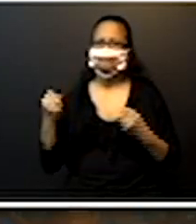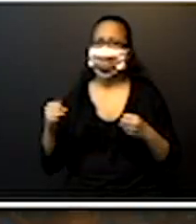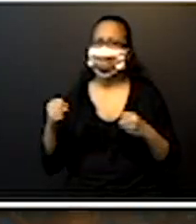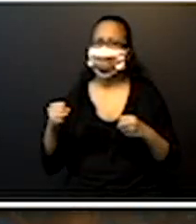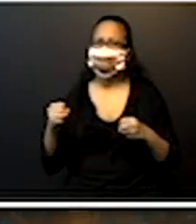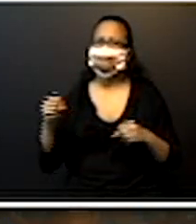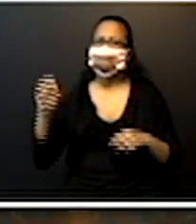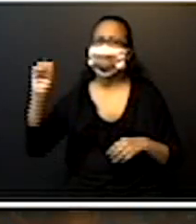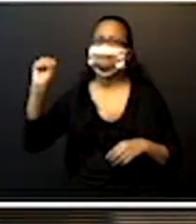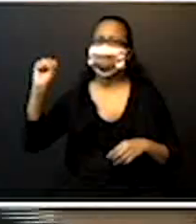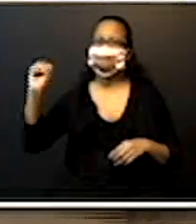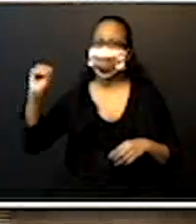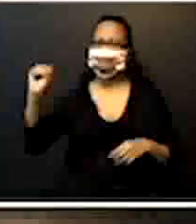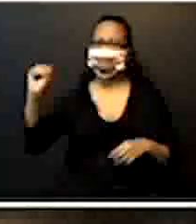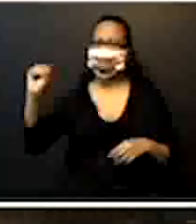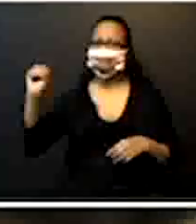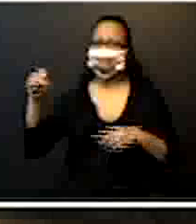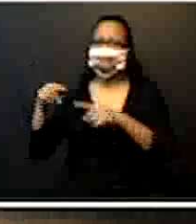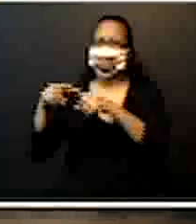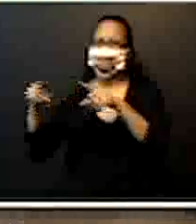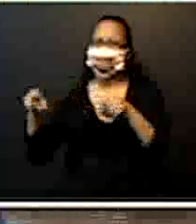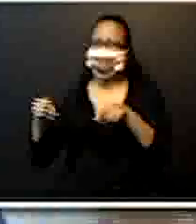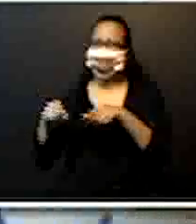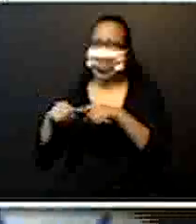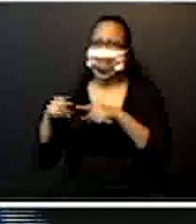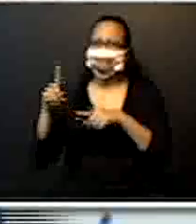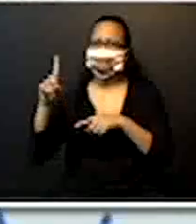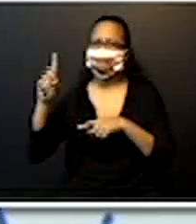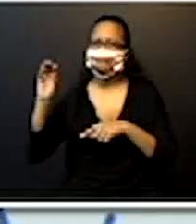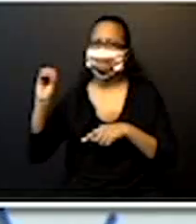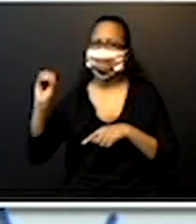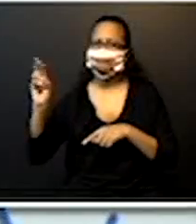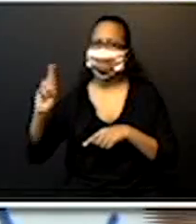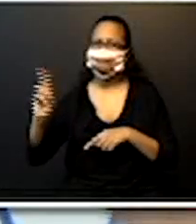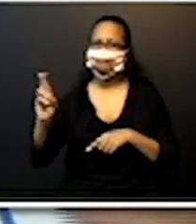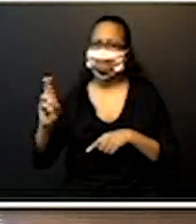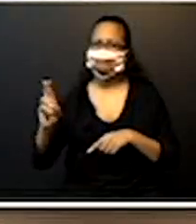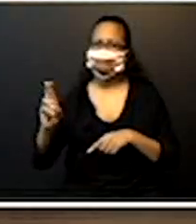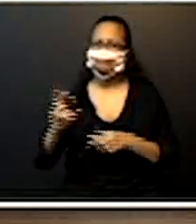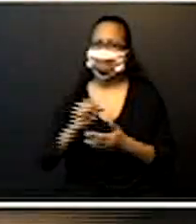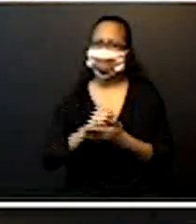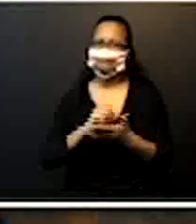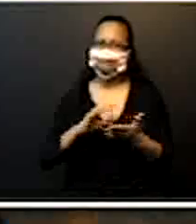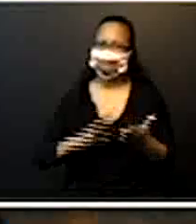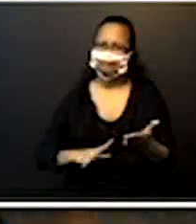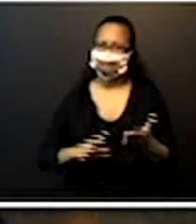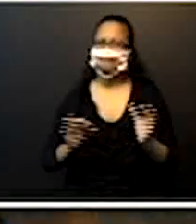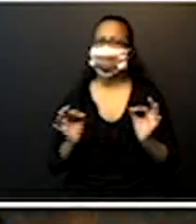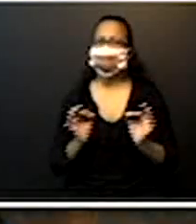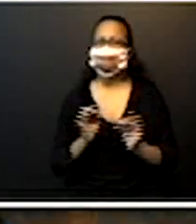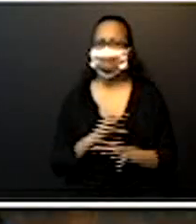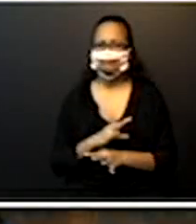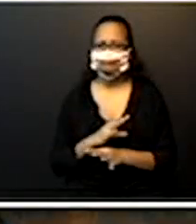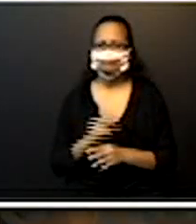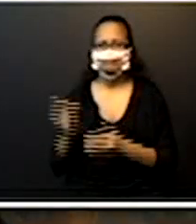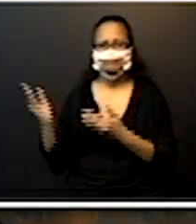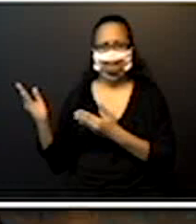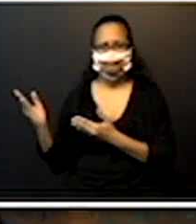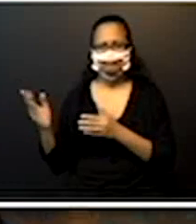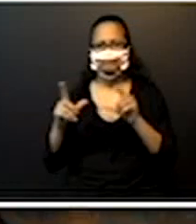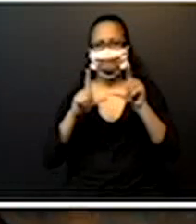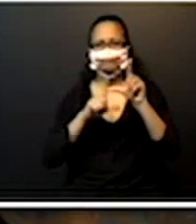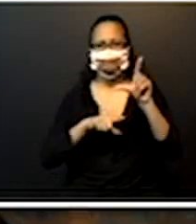8. Olha lá, o primeiro exercício prontinho para vocês. A letra A,